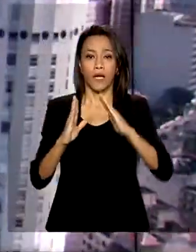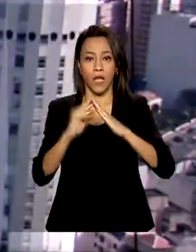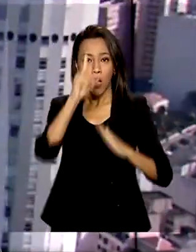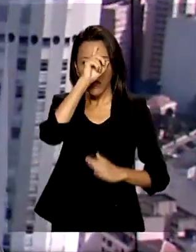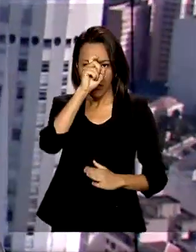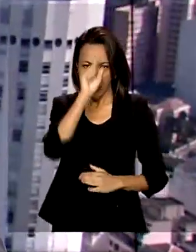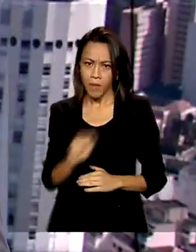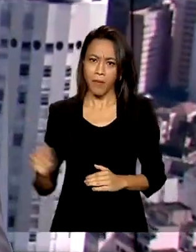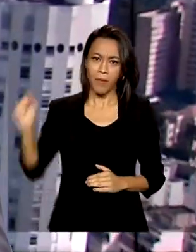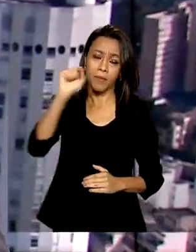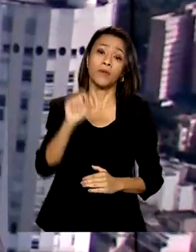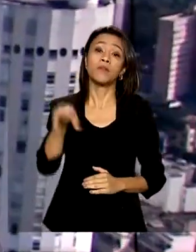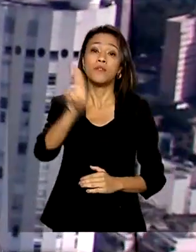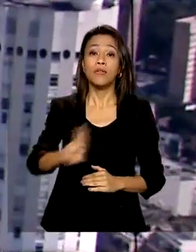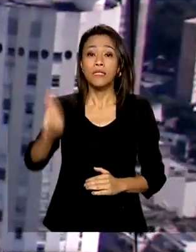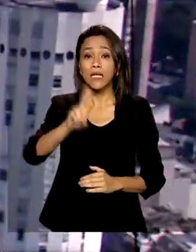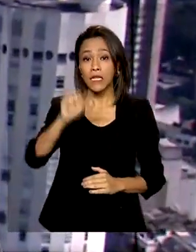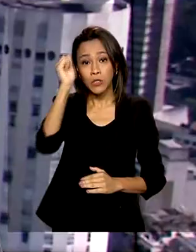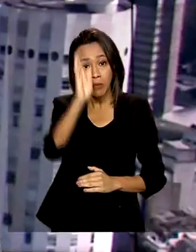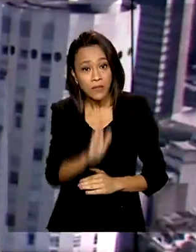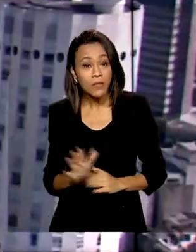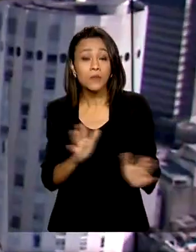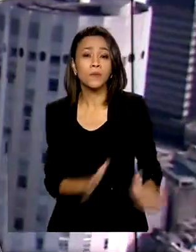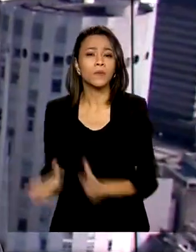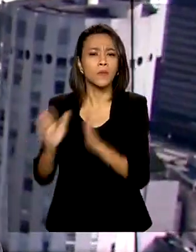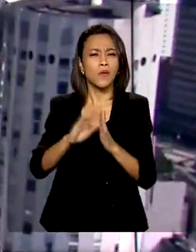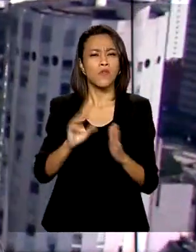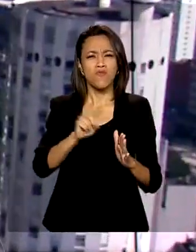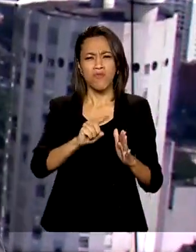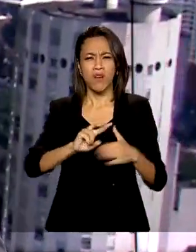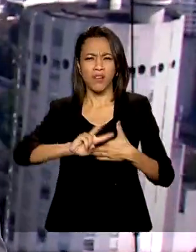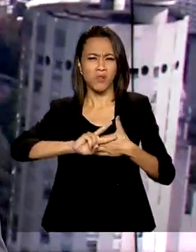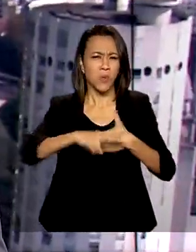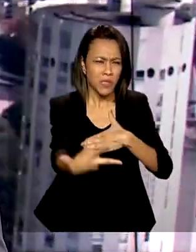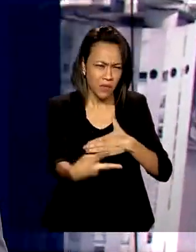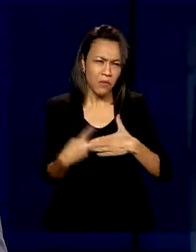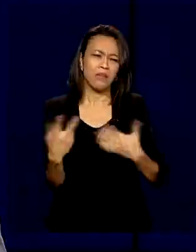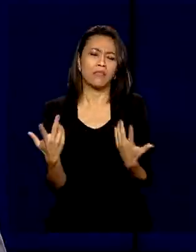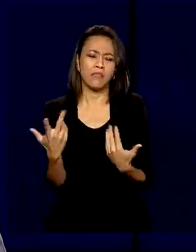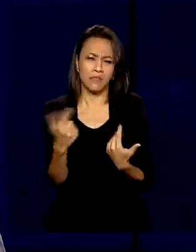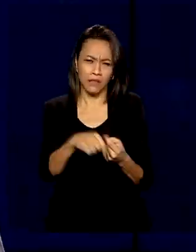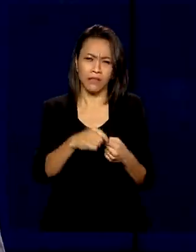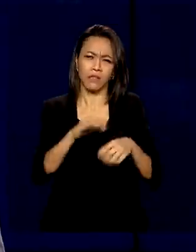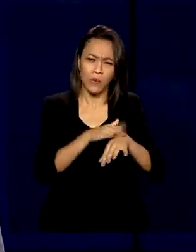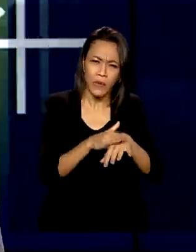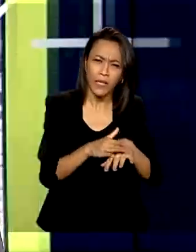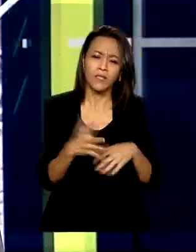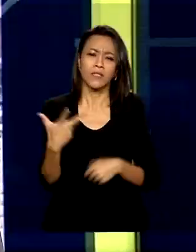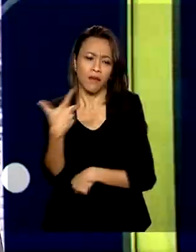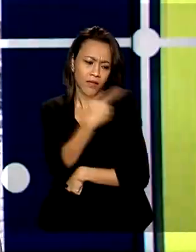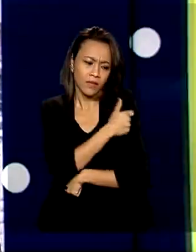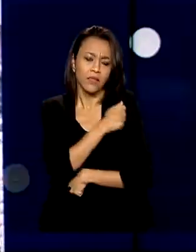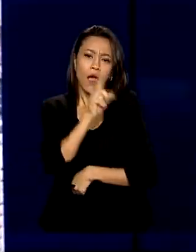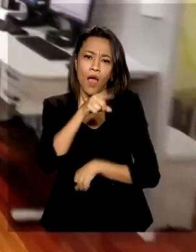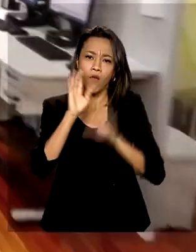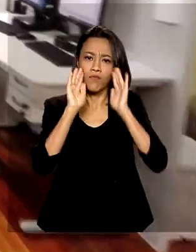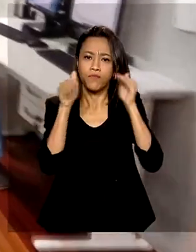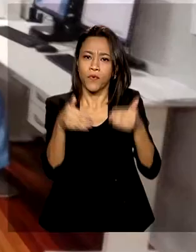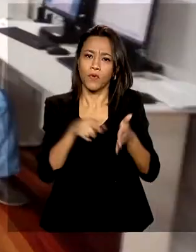todo o país. Possíveis sequelas da doença e até a tão esperada vacina estão no foco dos estudos desta rede.